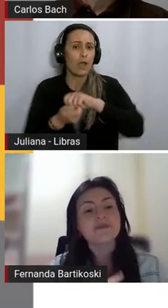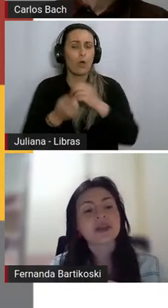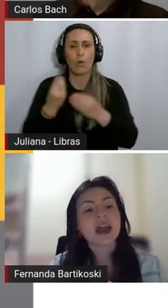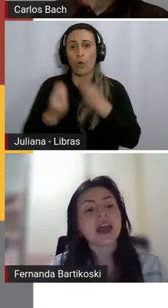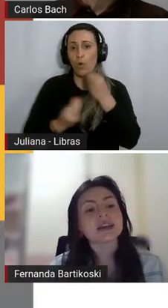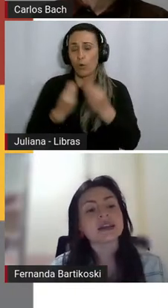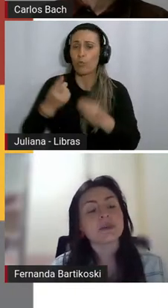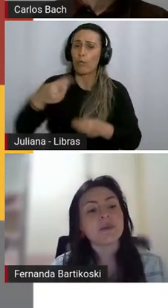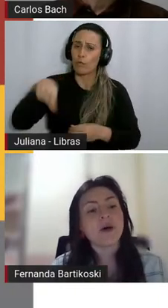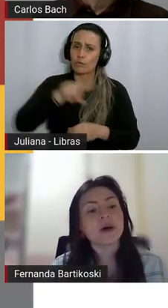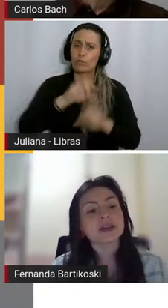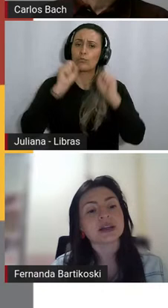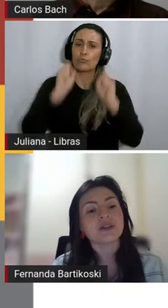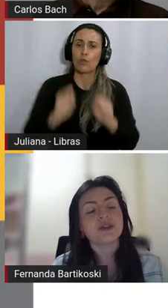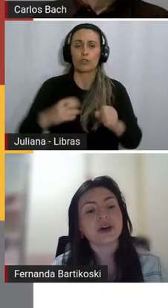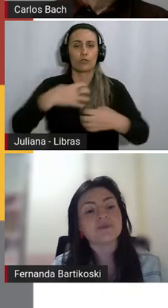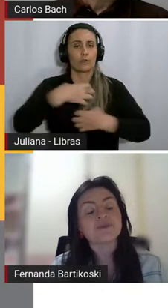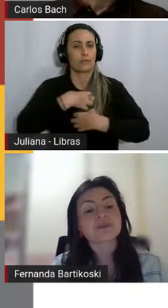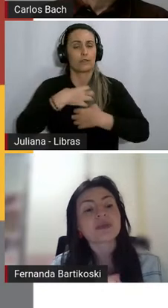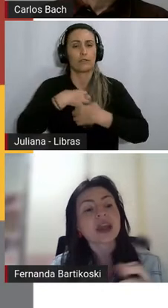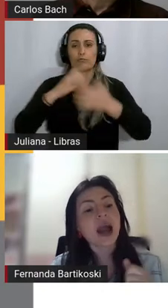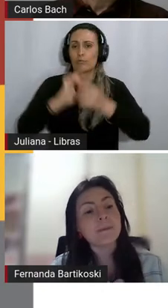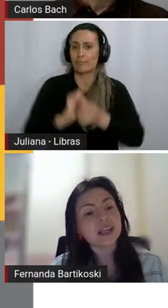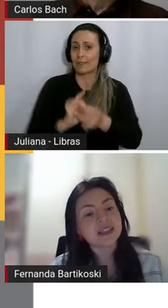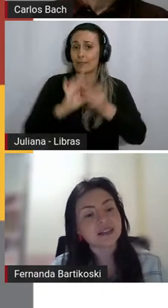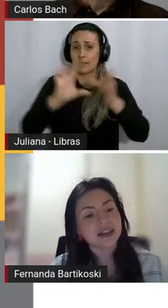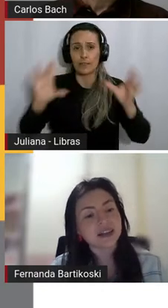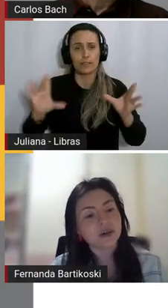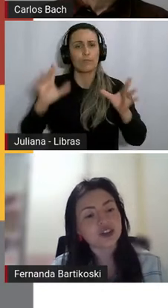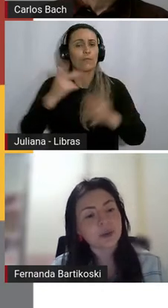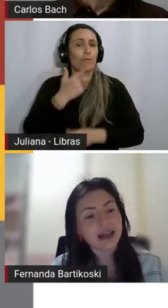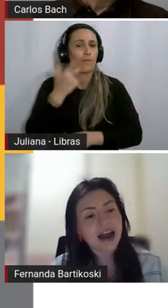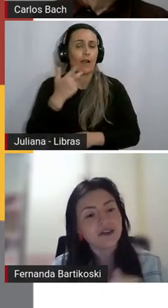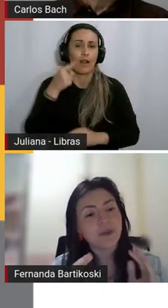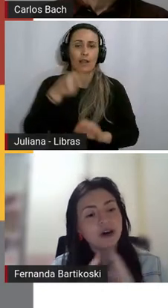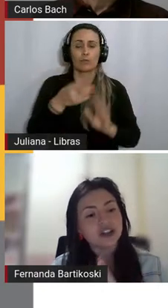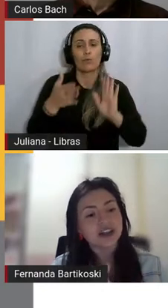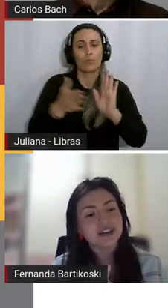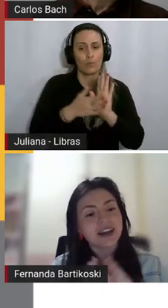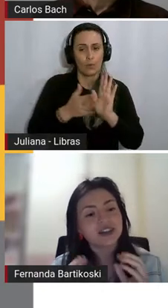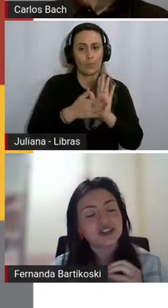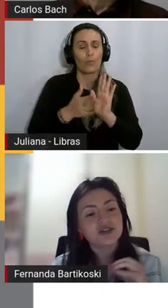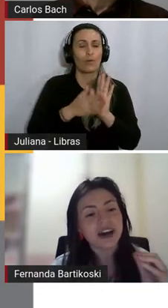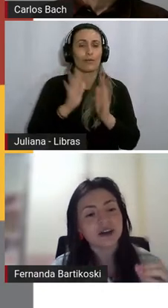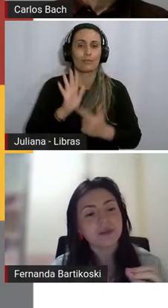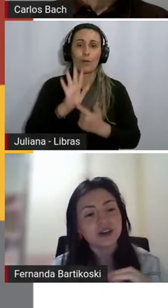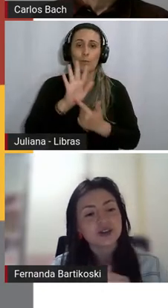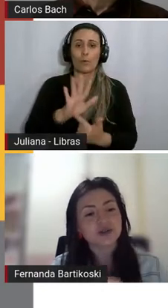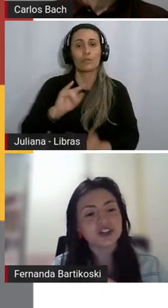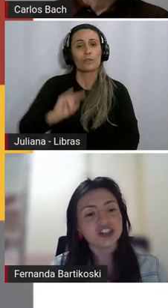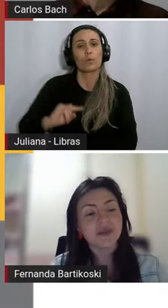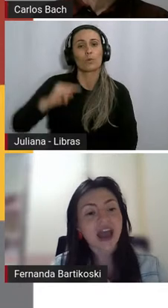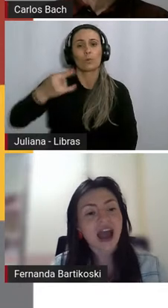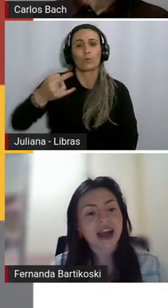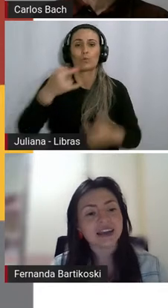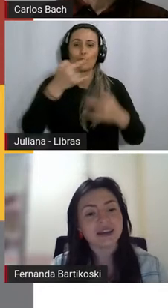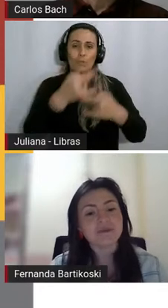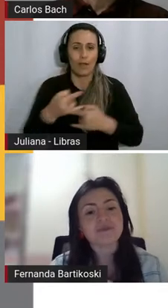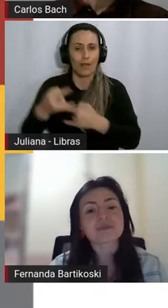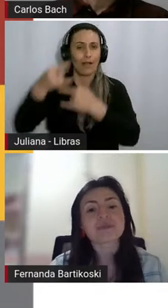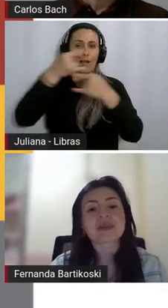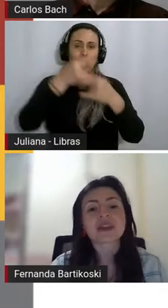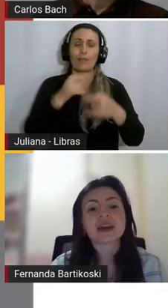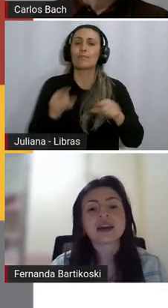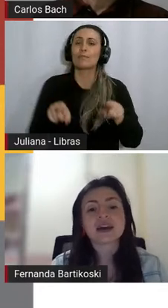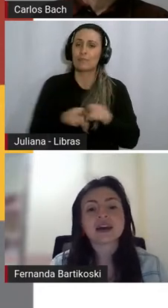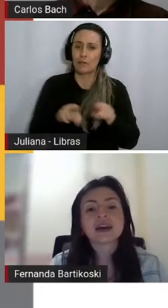sobre essa proposta que foi apresentada na última live, pode trazer, que a gente vai também discutir aqui.